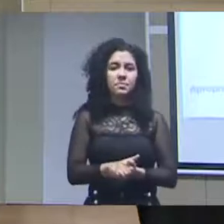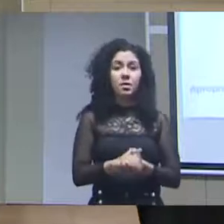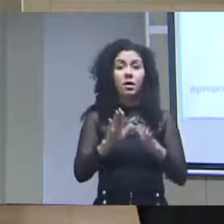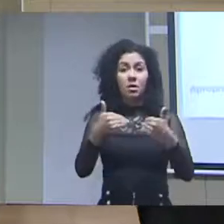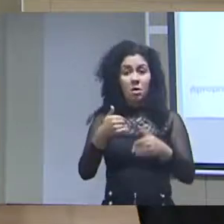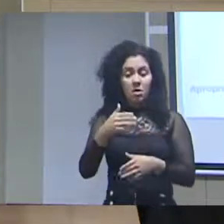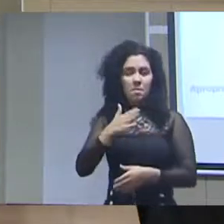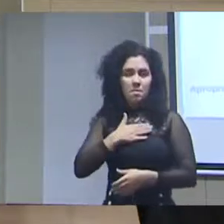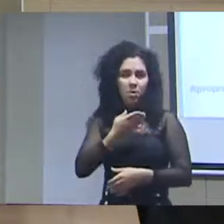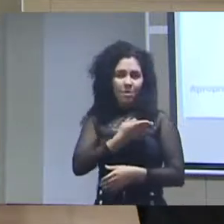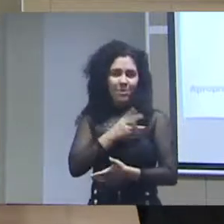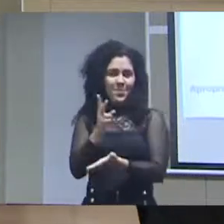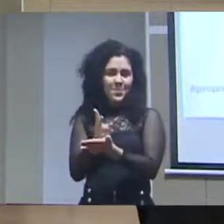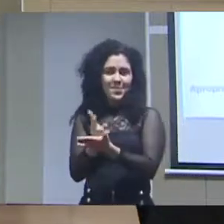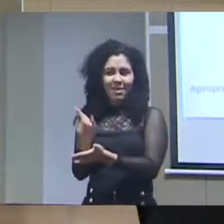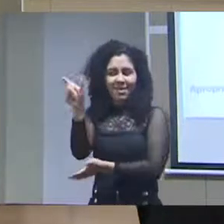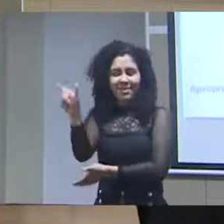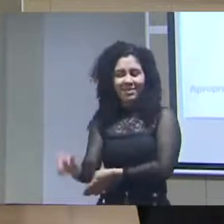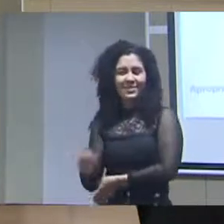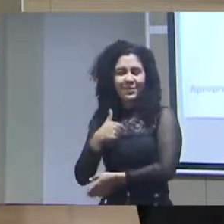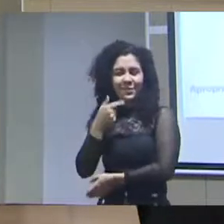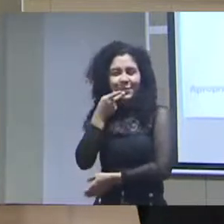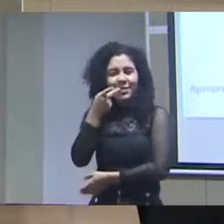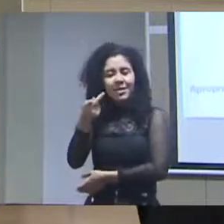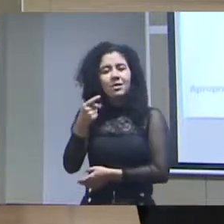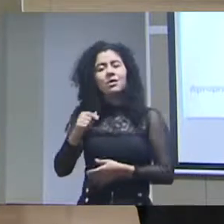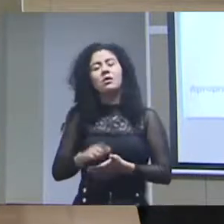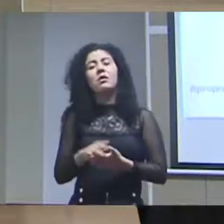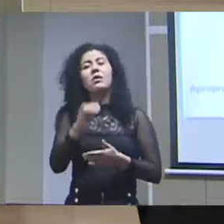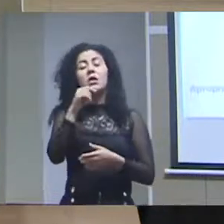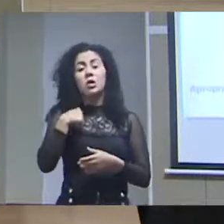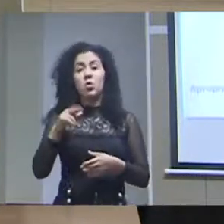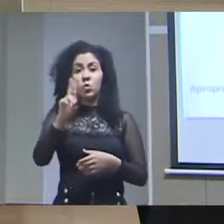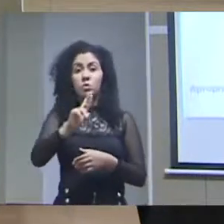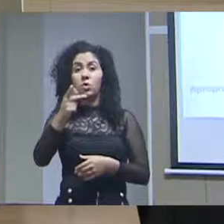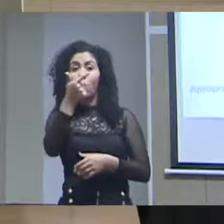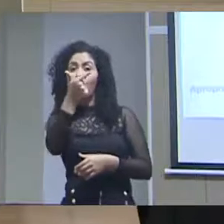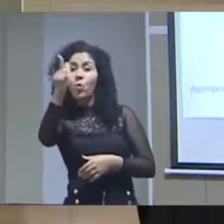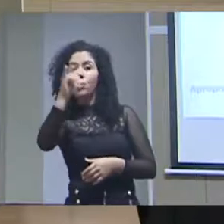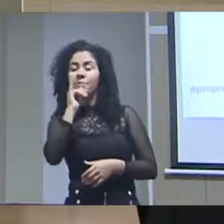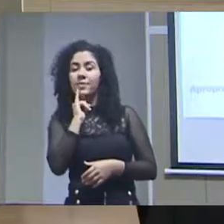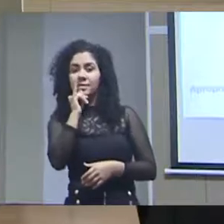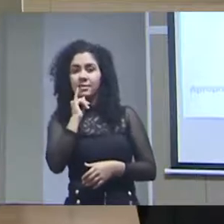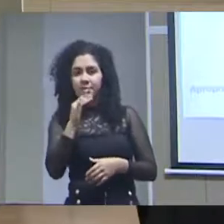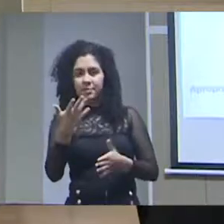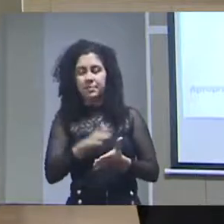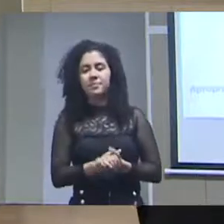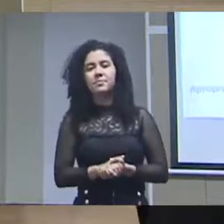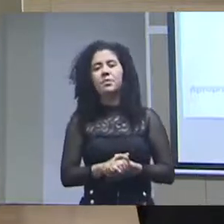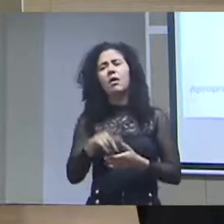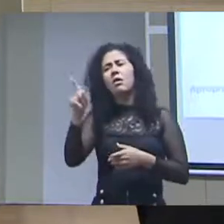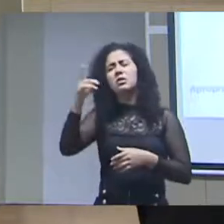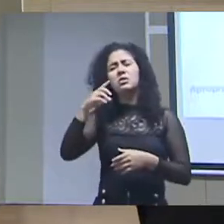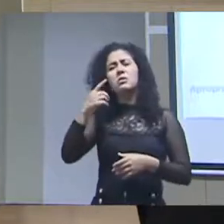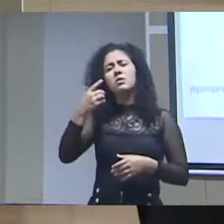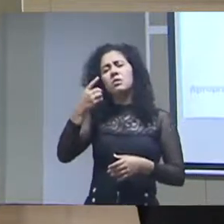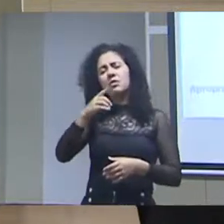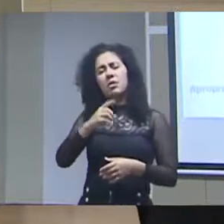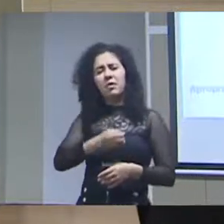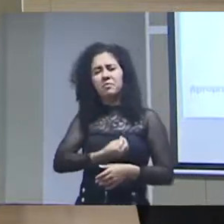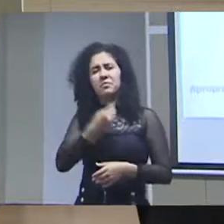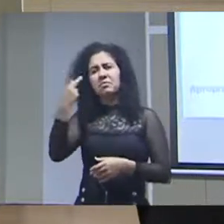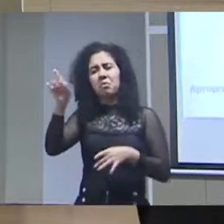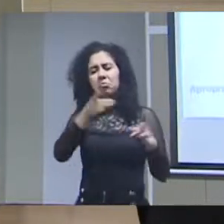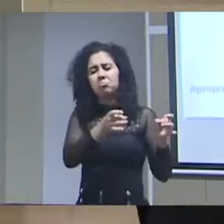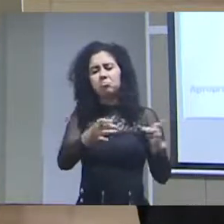Esse mesmo amigo meu, por exemplo, ele fez outra coisa, a gente falou de um exemplo voltado para o social, para o dia dele, dia a dia dele. Mas ele